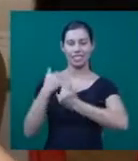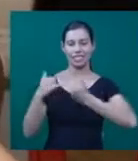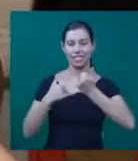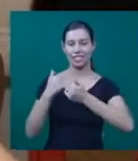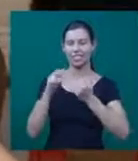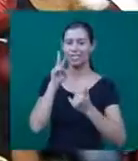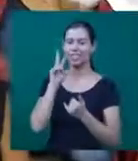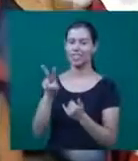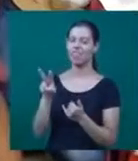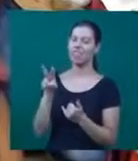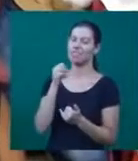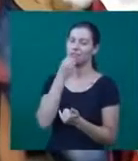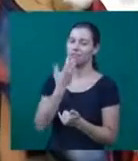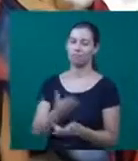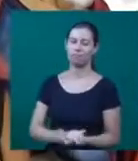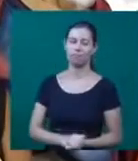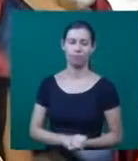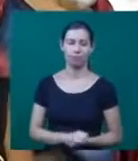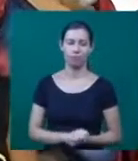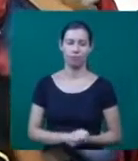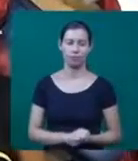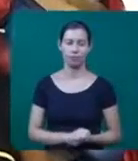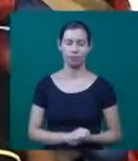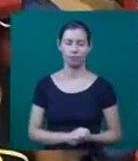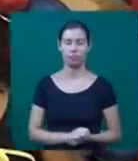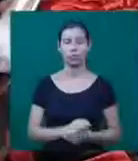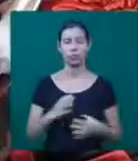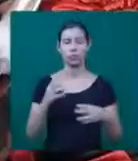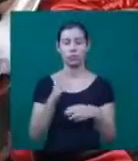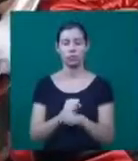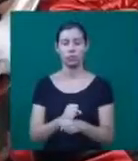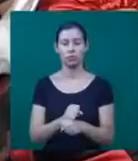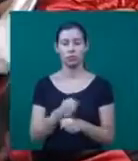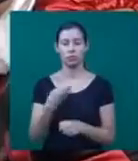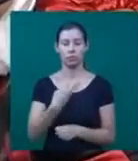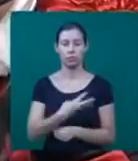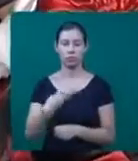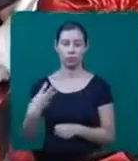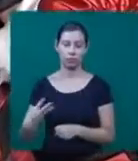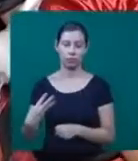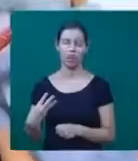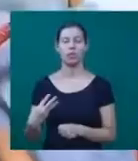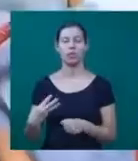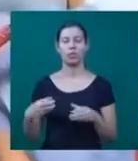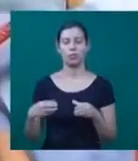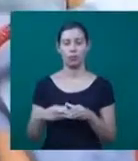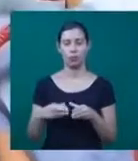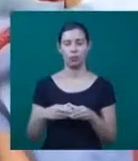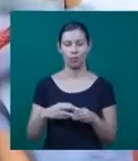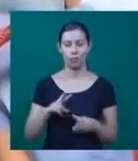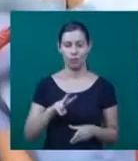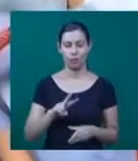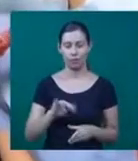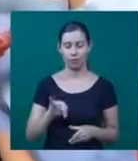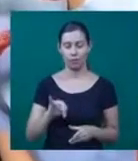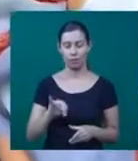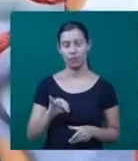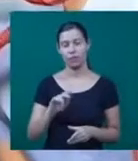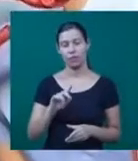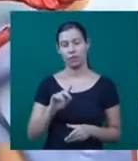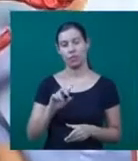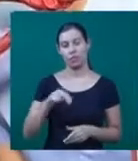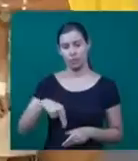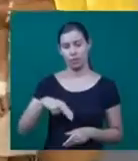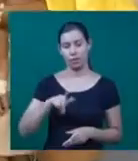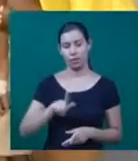importante para elas. Ao todo, 33 voluntários participam do Vingadores do Bem. Quem chega ao grupo já traz